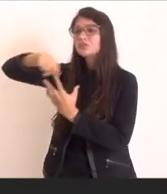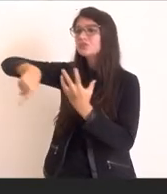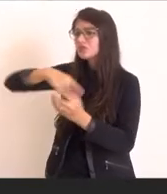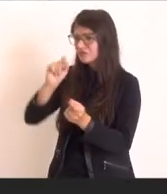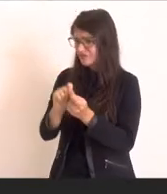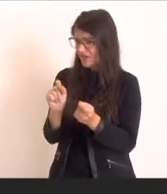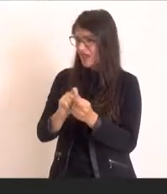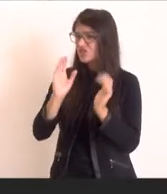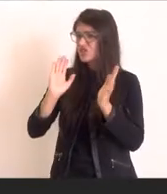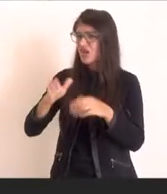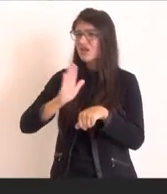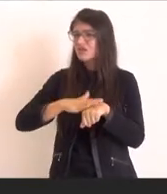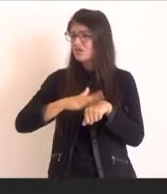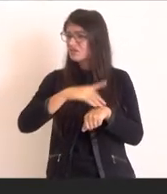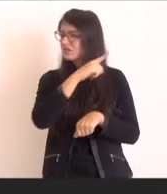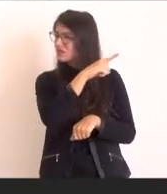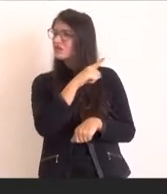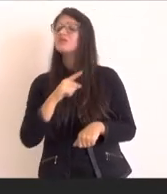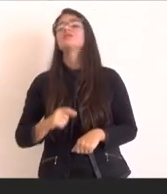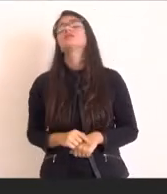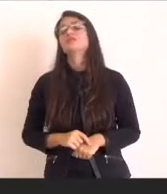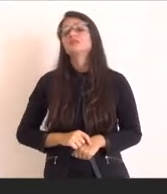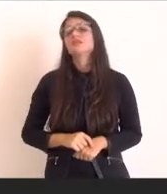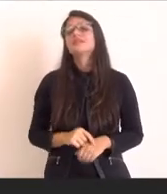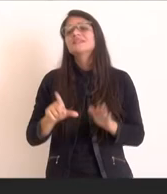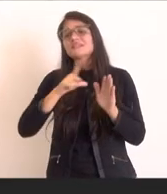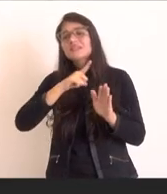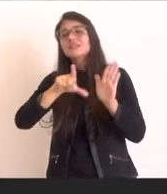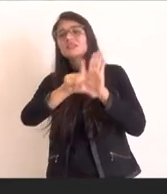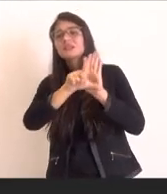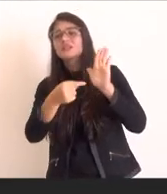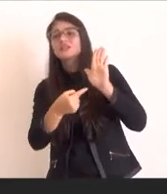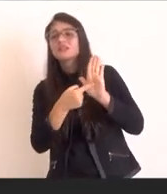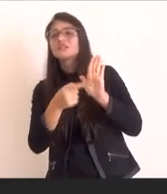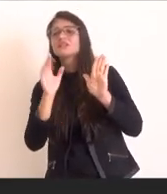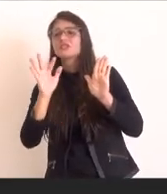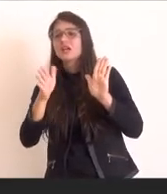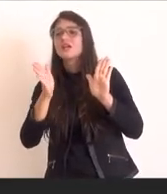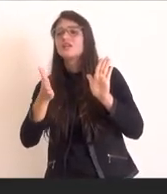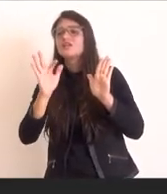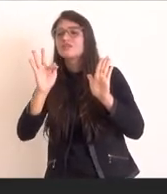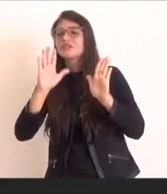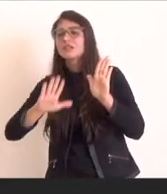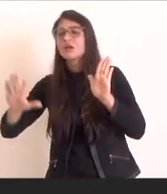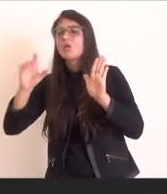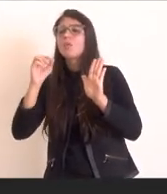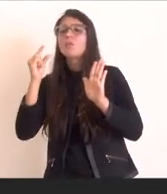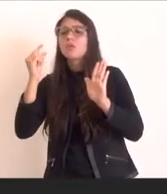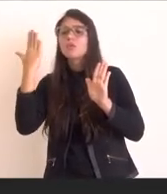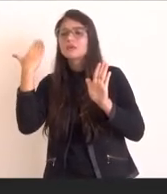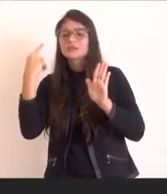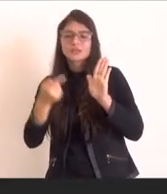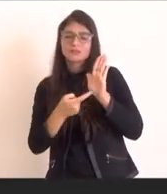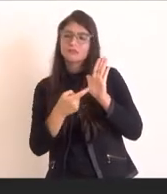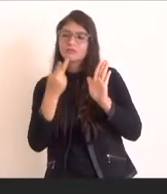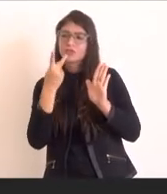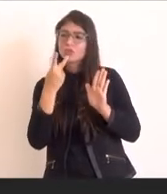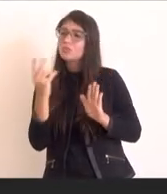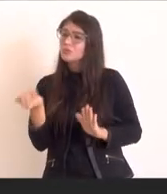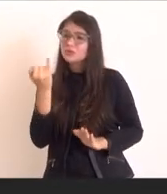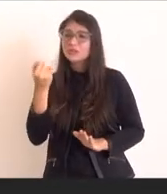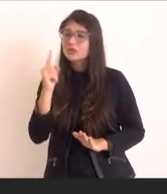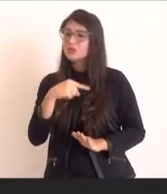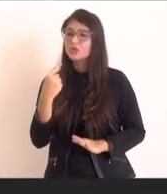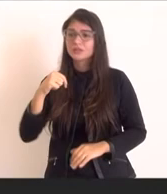recente, de 2016, uma lei federal e que nós precisamos passar a praticar aqui no Estado do Rio de Janeiro. No